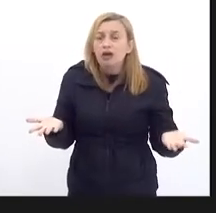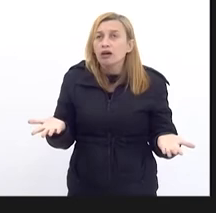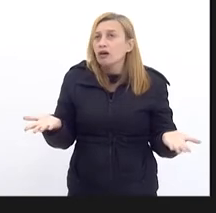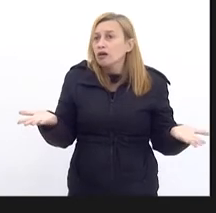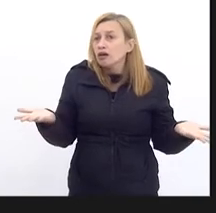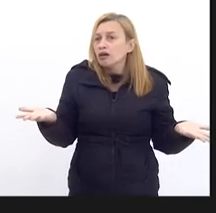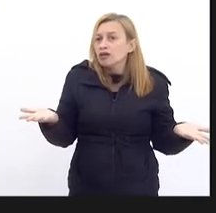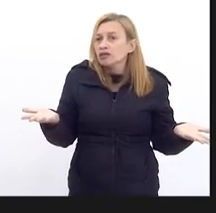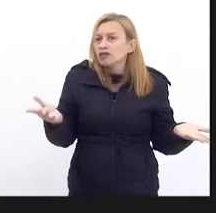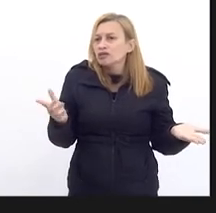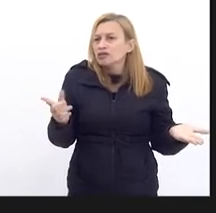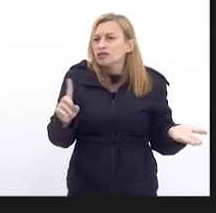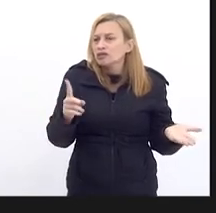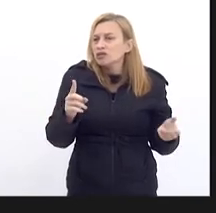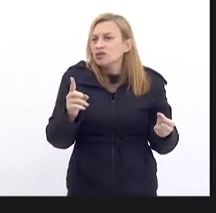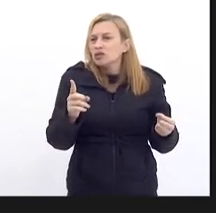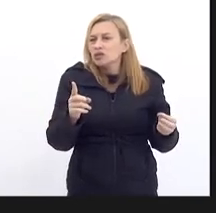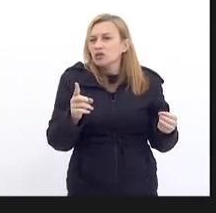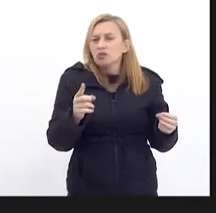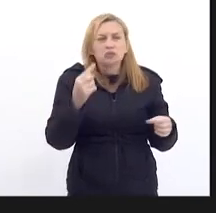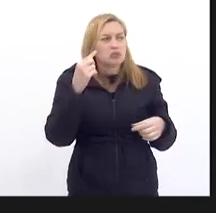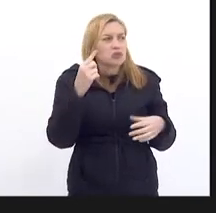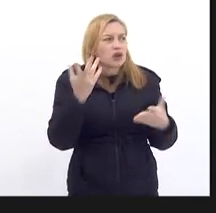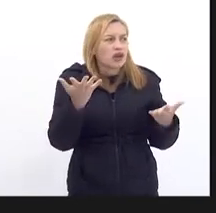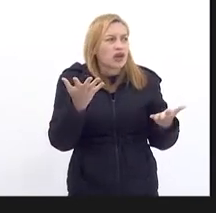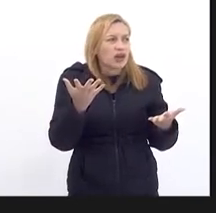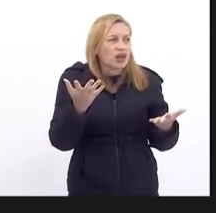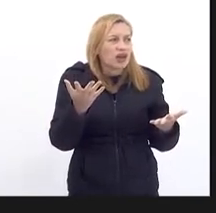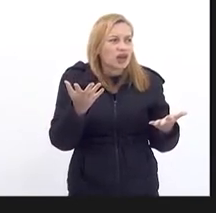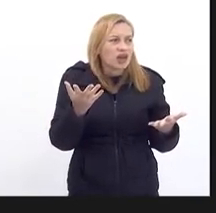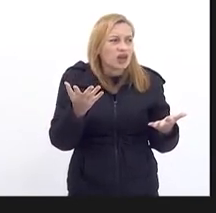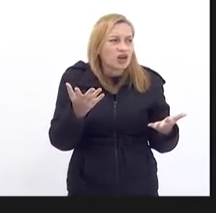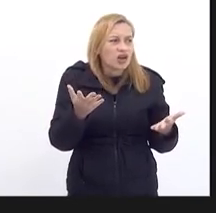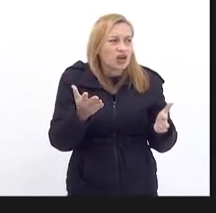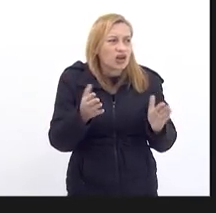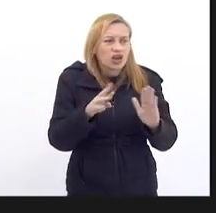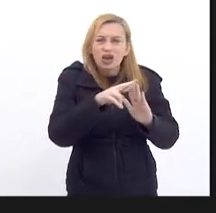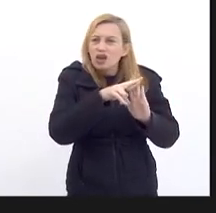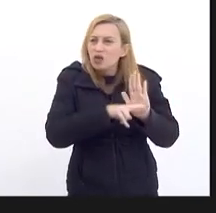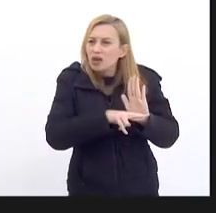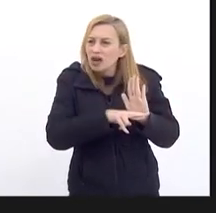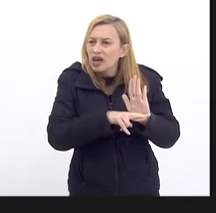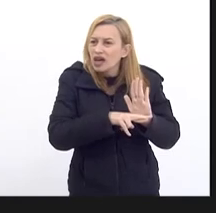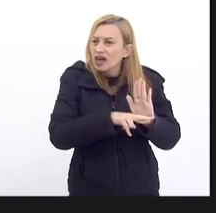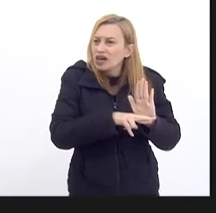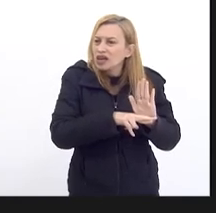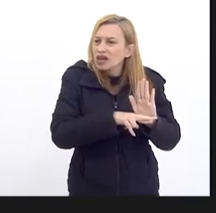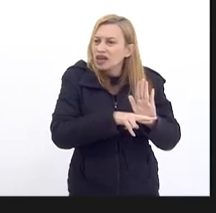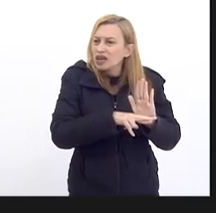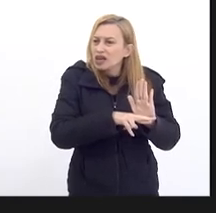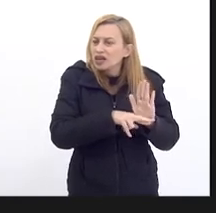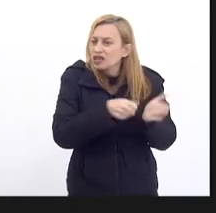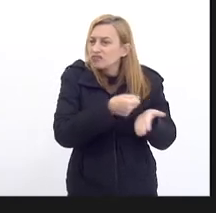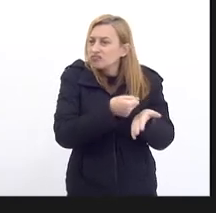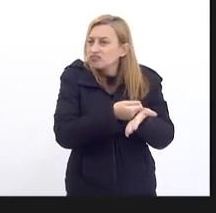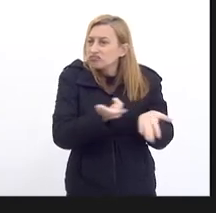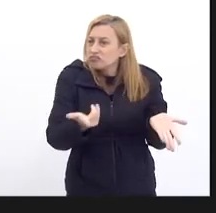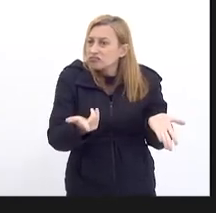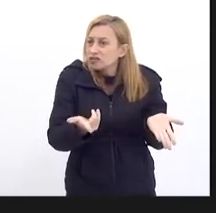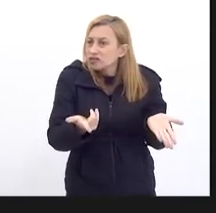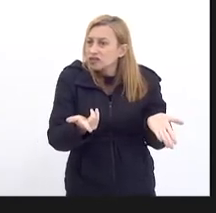Está sendo obra De ficção É nem obra De magia Porque Realmente